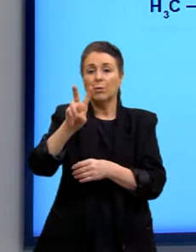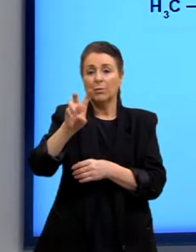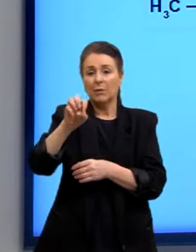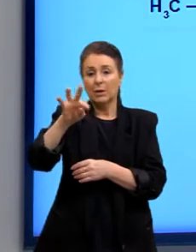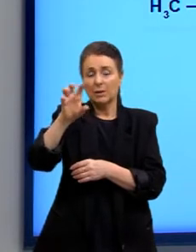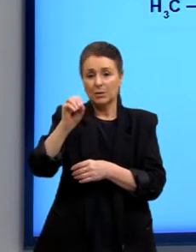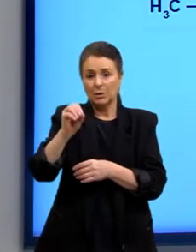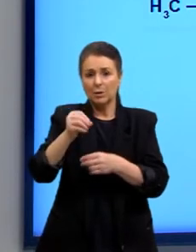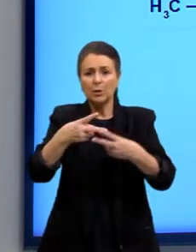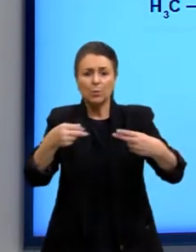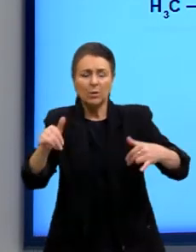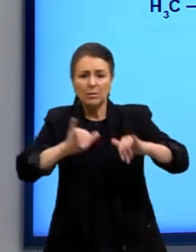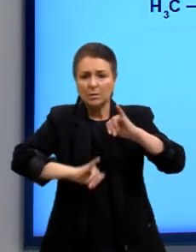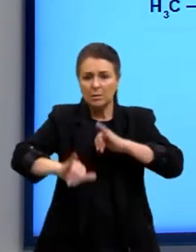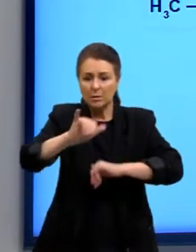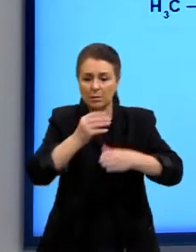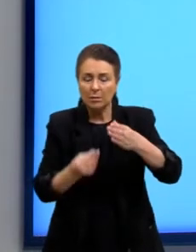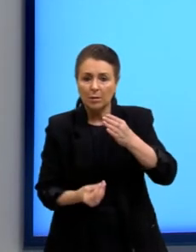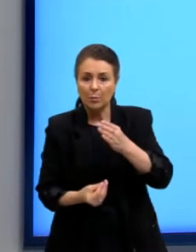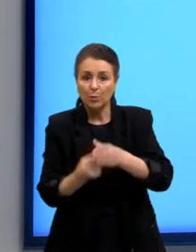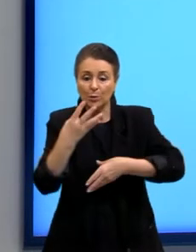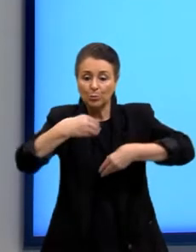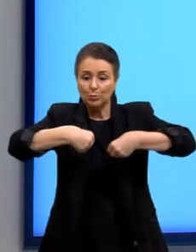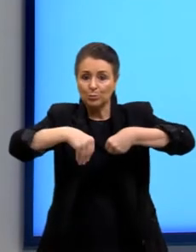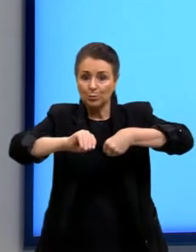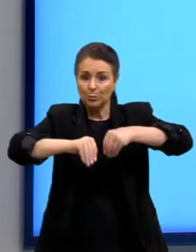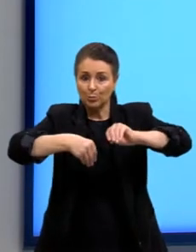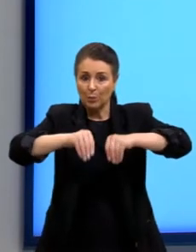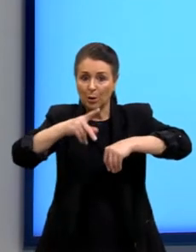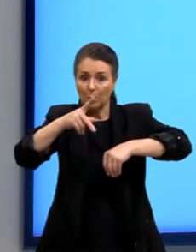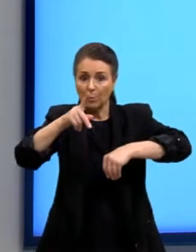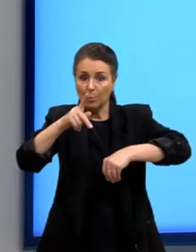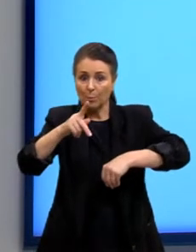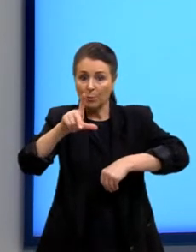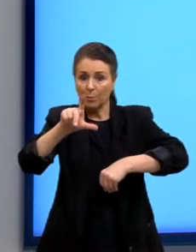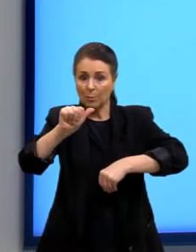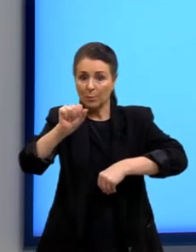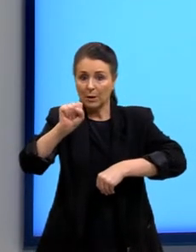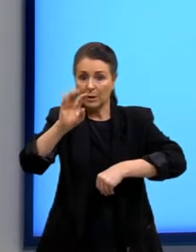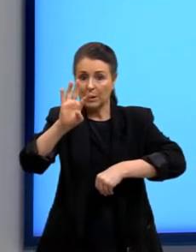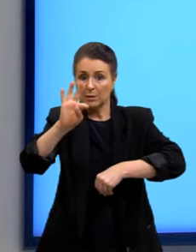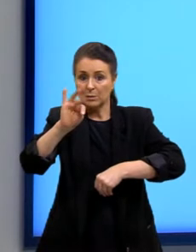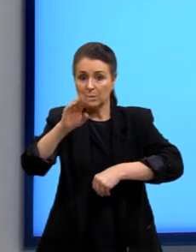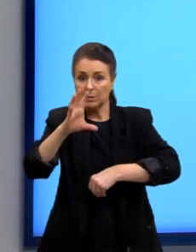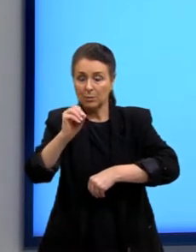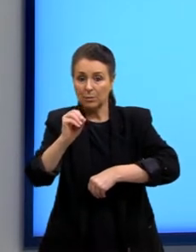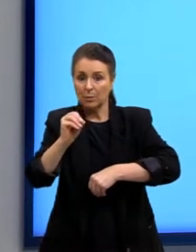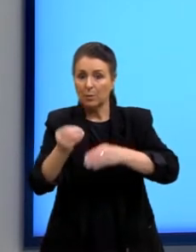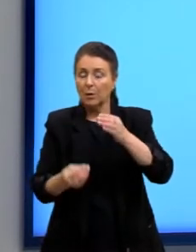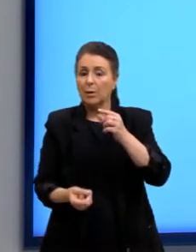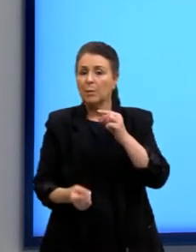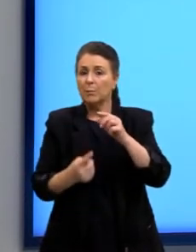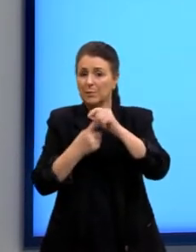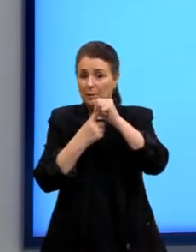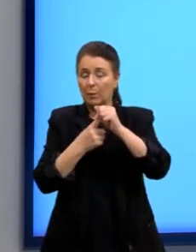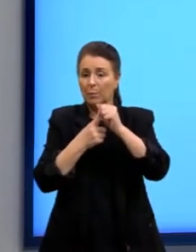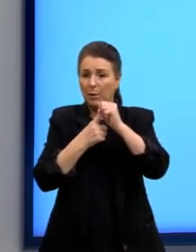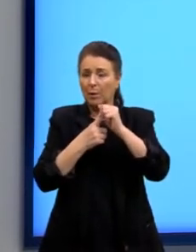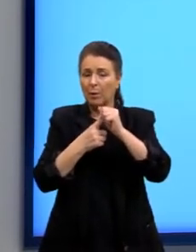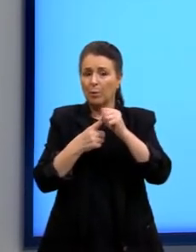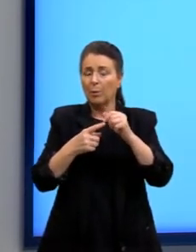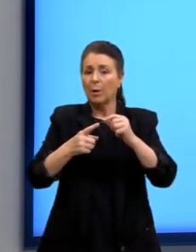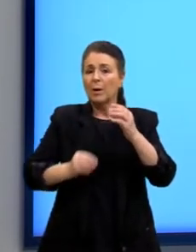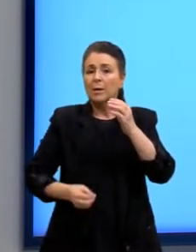químicos, e também na produção de plástico, porque a principal matéria-prima, como para a produção de polietileno, por exemplo,